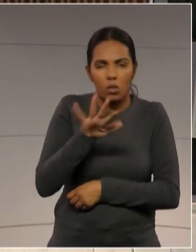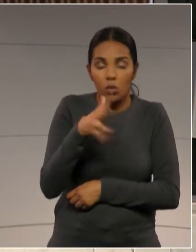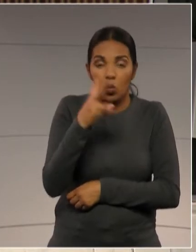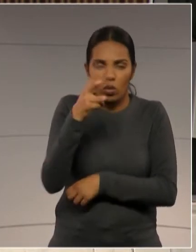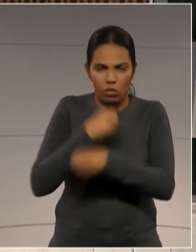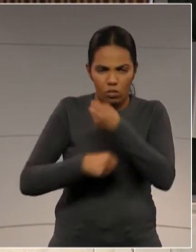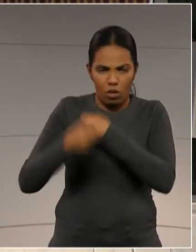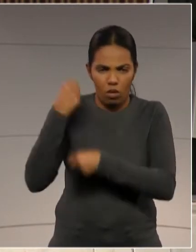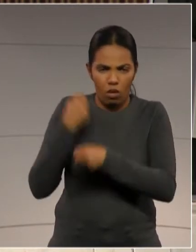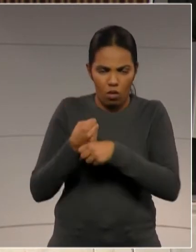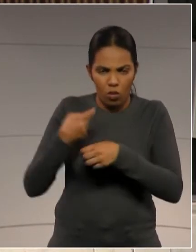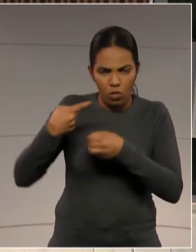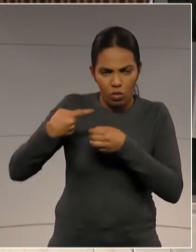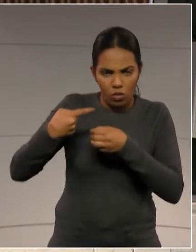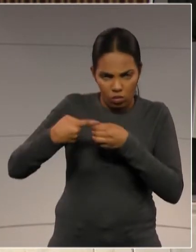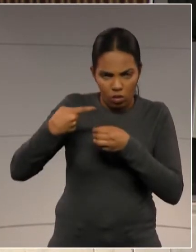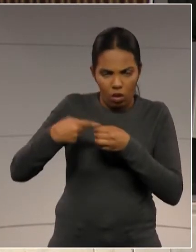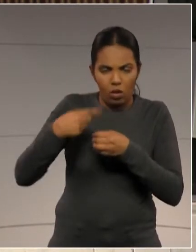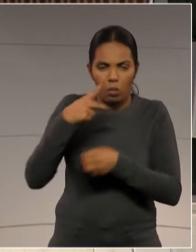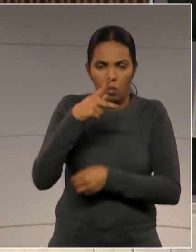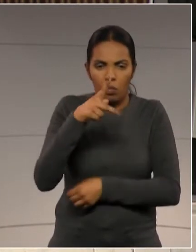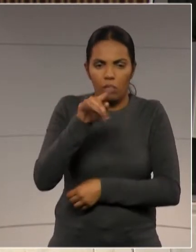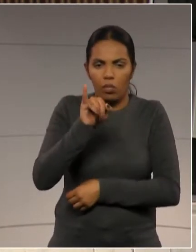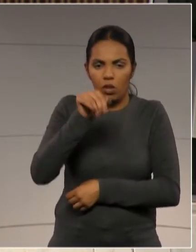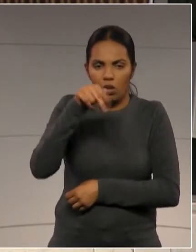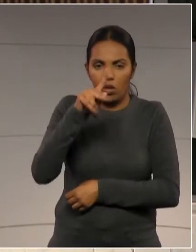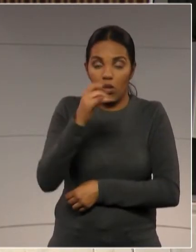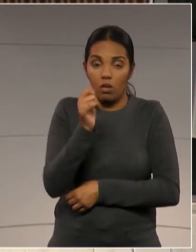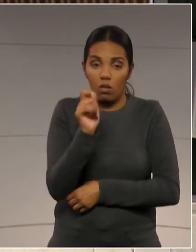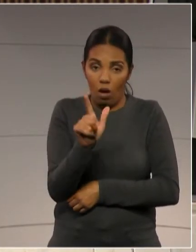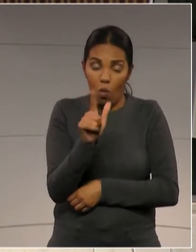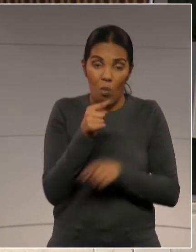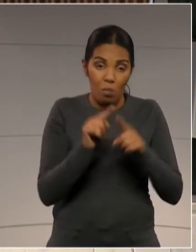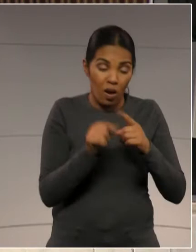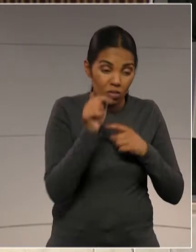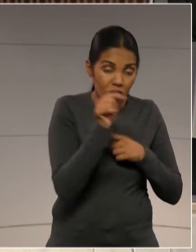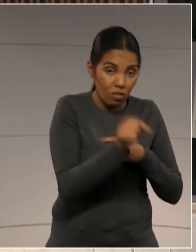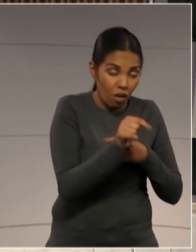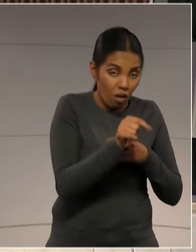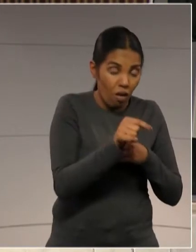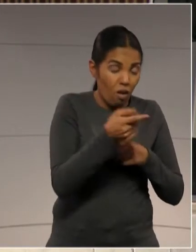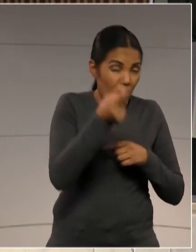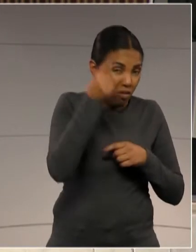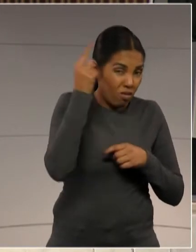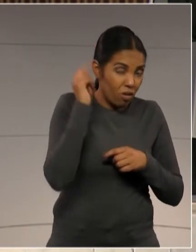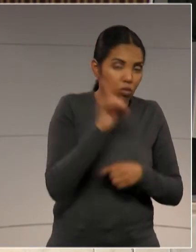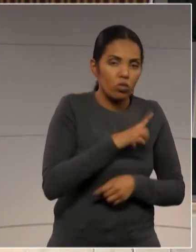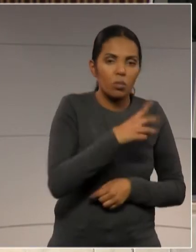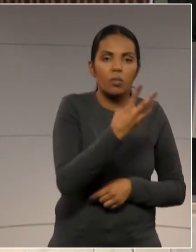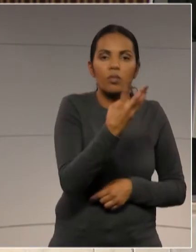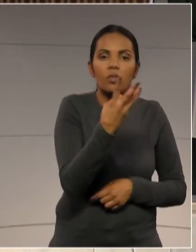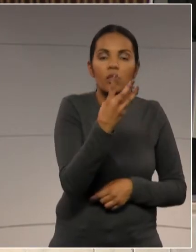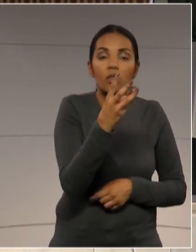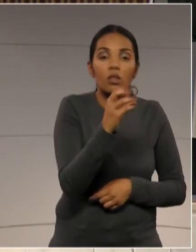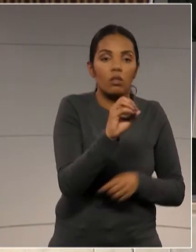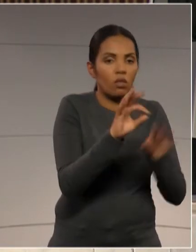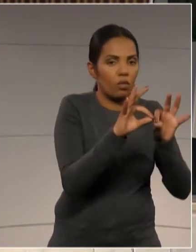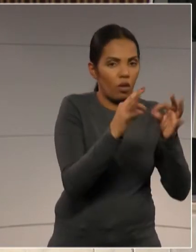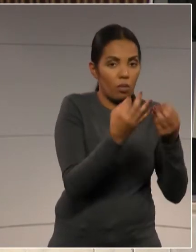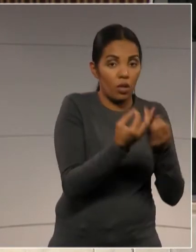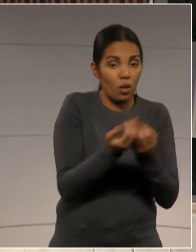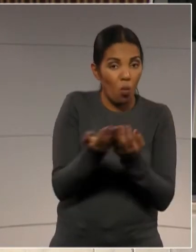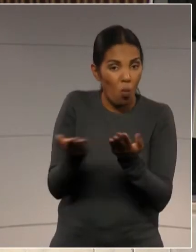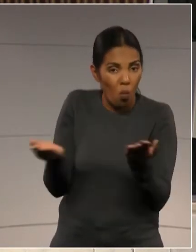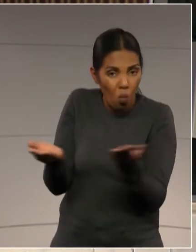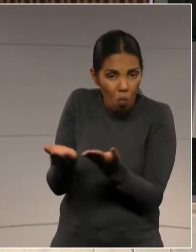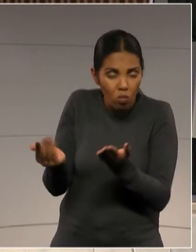Alecrim, de uma forma muito maior, porque no Alecrim eram 30 famílias, 40 famílias, hoje nós estamos falando de 400 famílias.